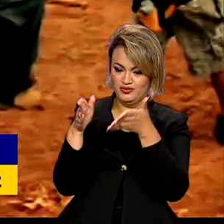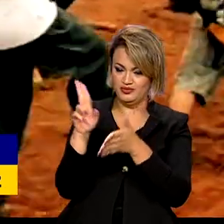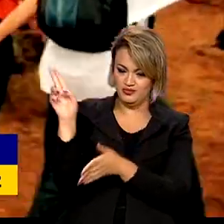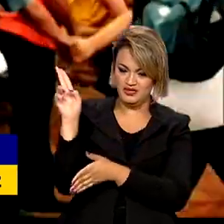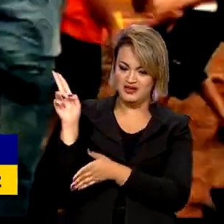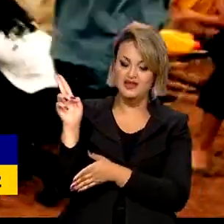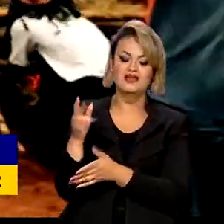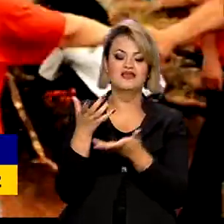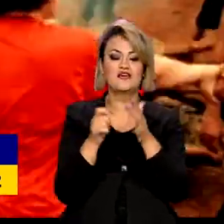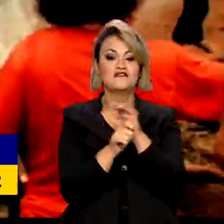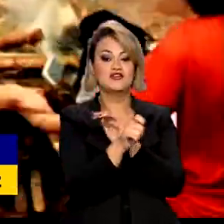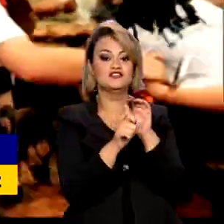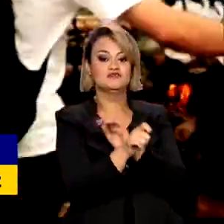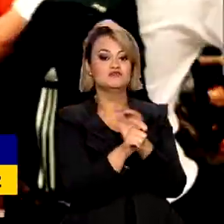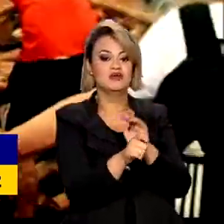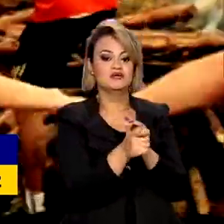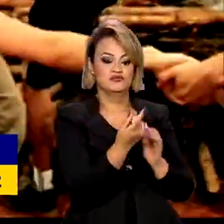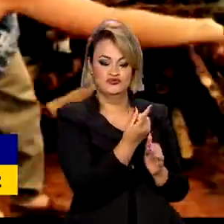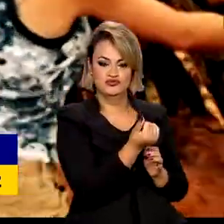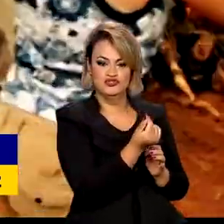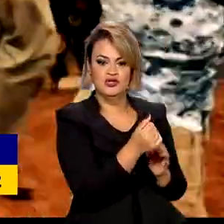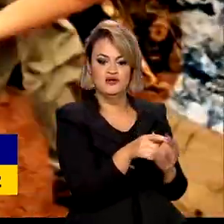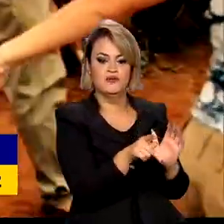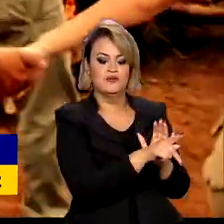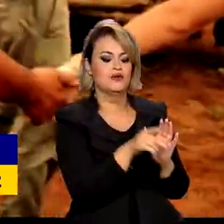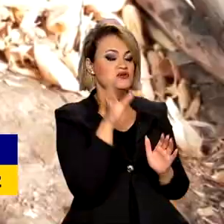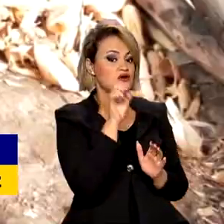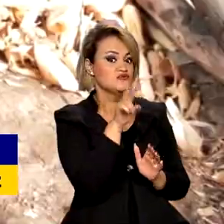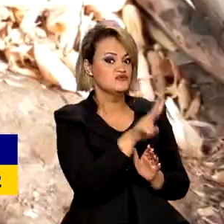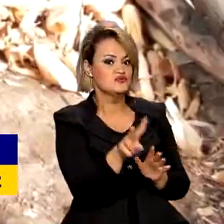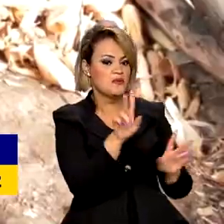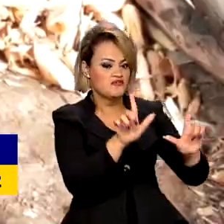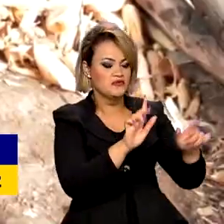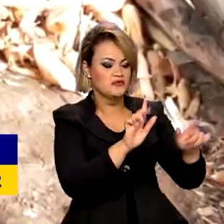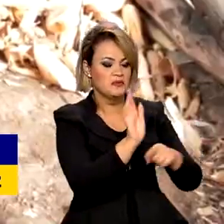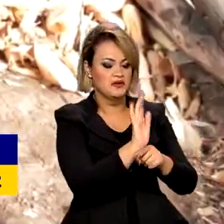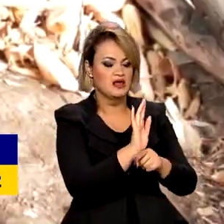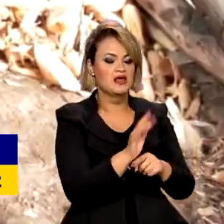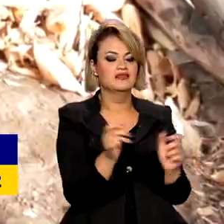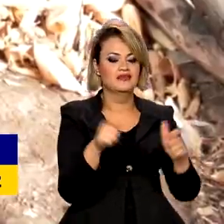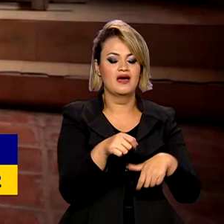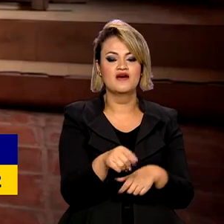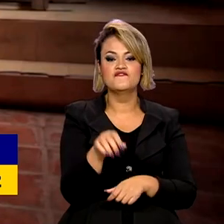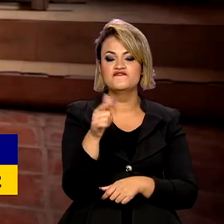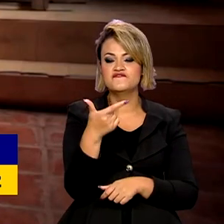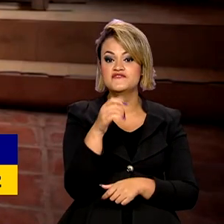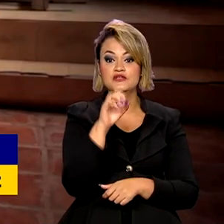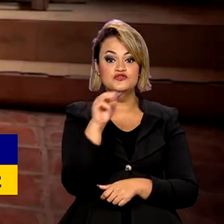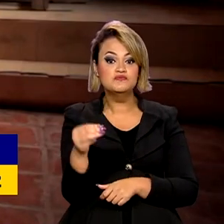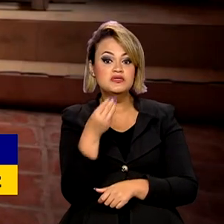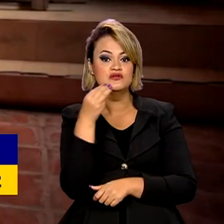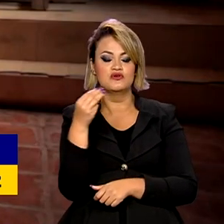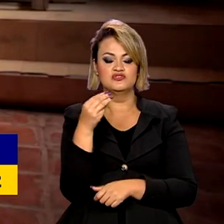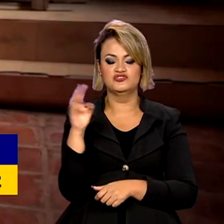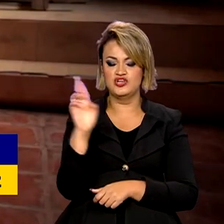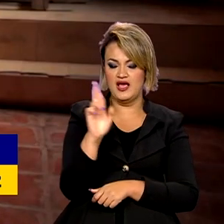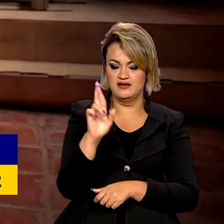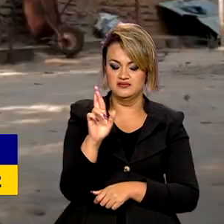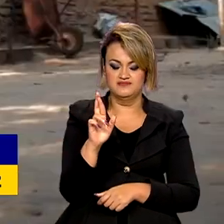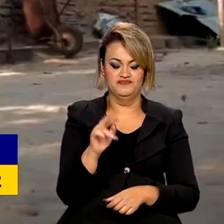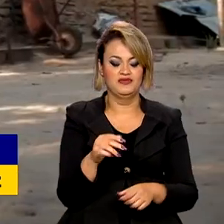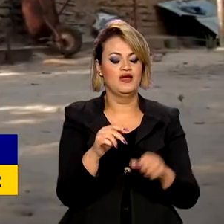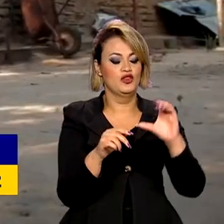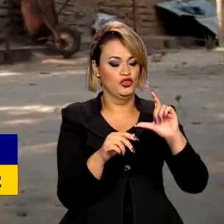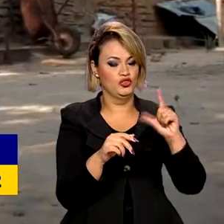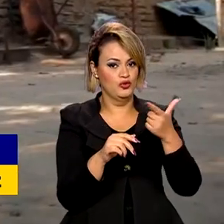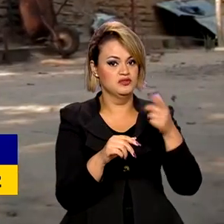prevê investimentos do Fundo Setorial do Audiovisual. Serão ao todo 20 milhões de reais, sendo 2 milhões